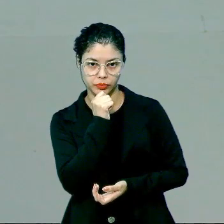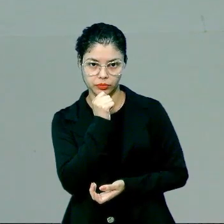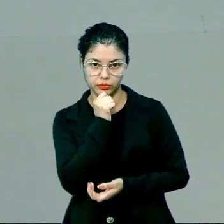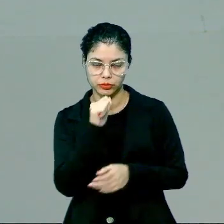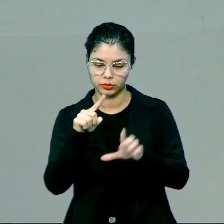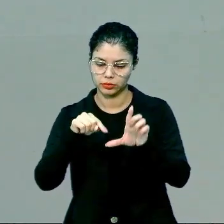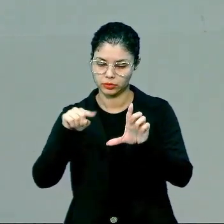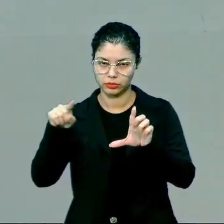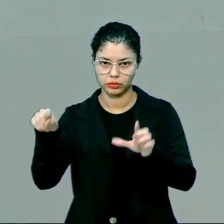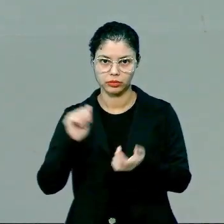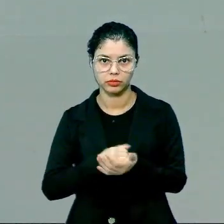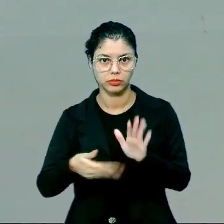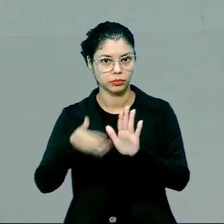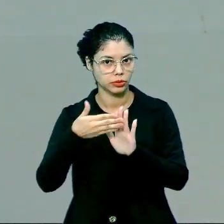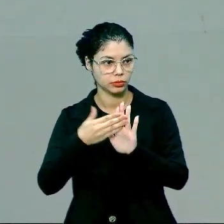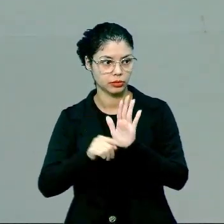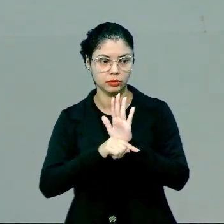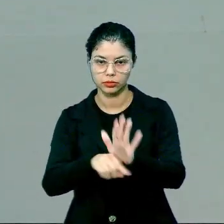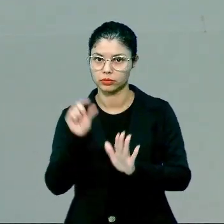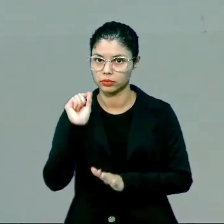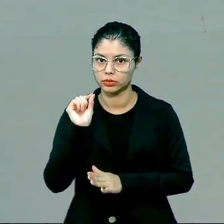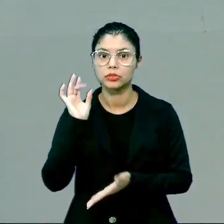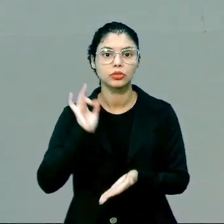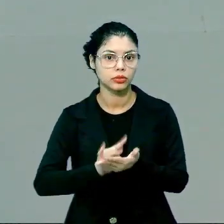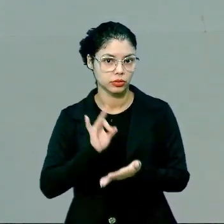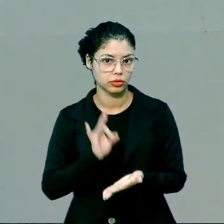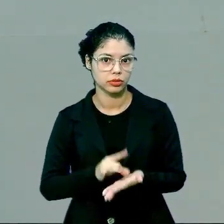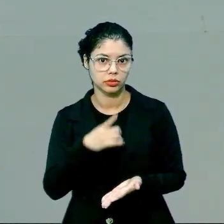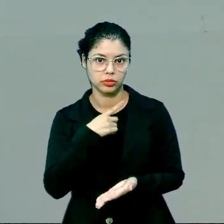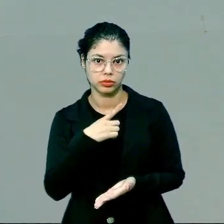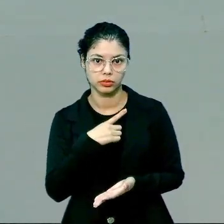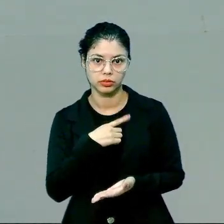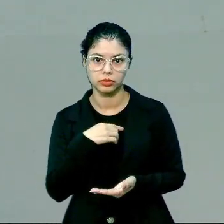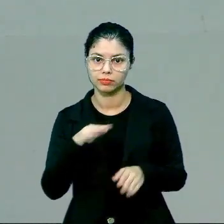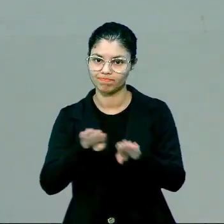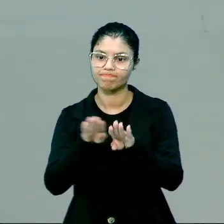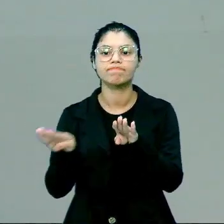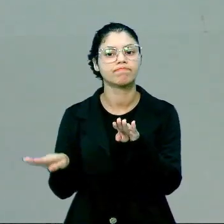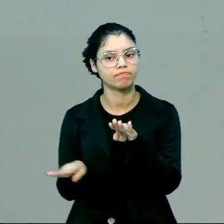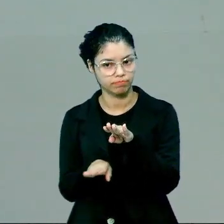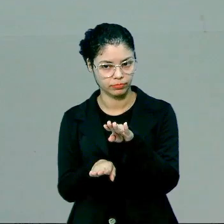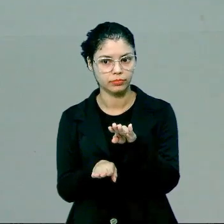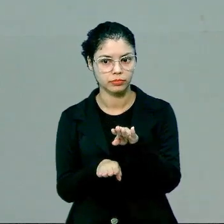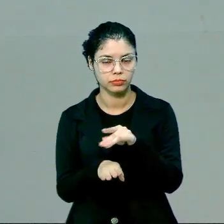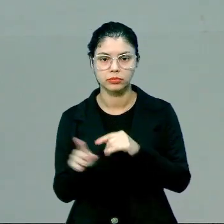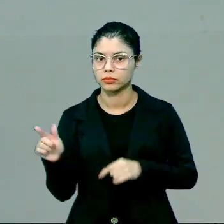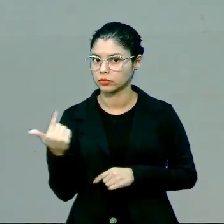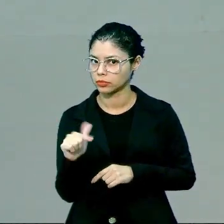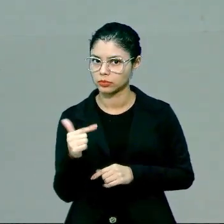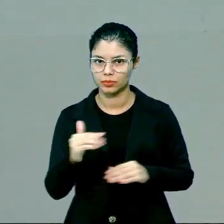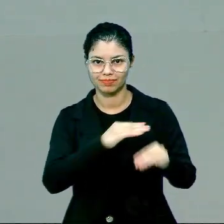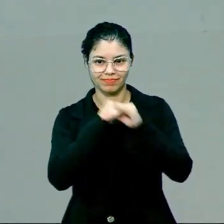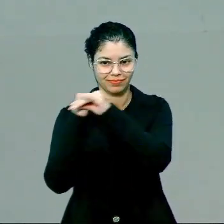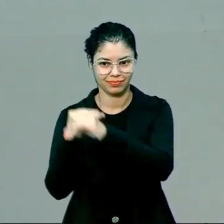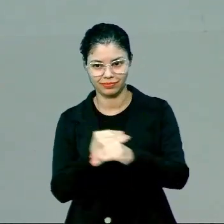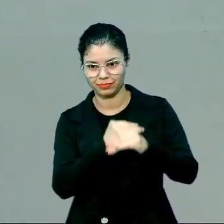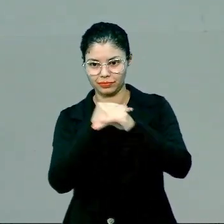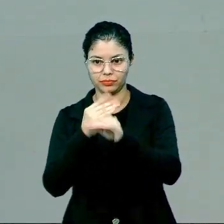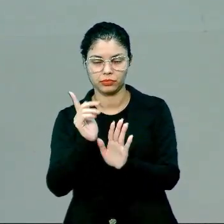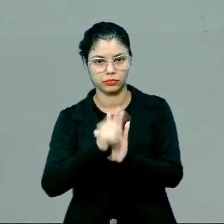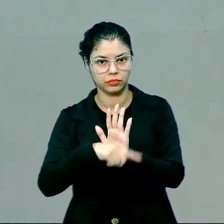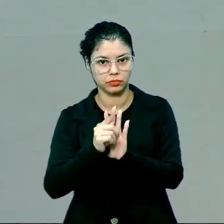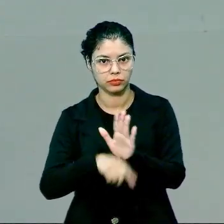estatísticos para comprovar que de fato existe uma desigualdade, não existe uma igualdade de